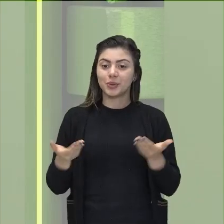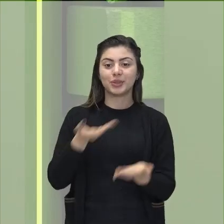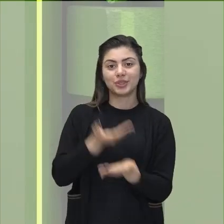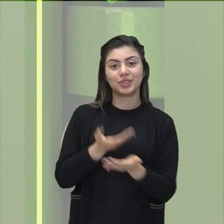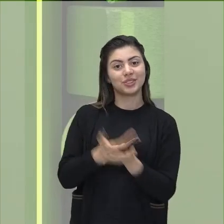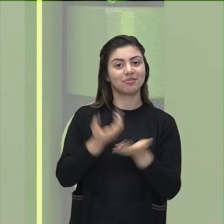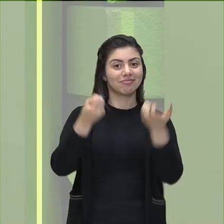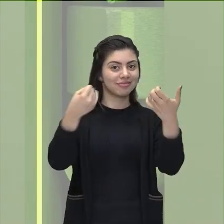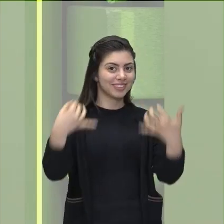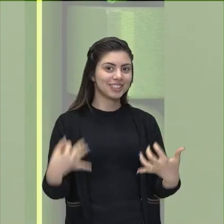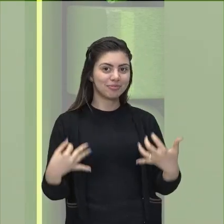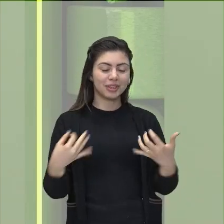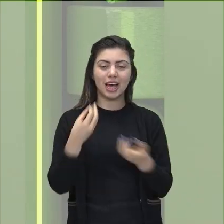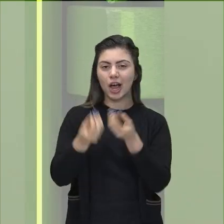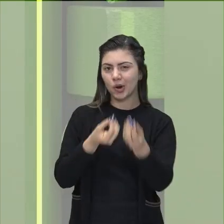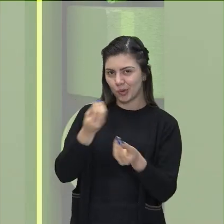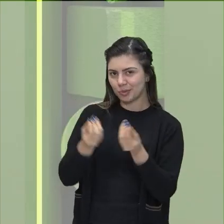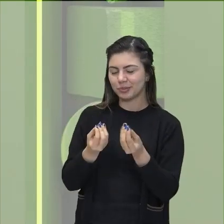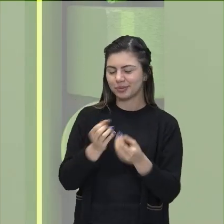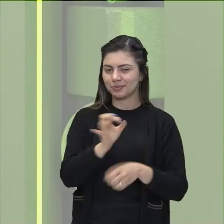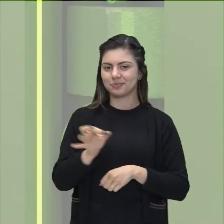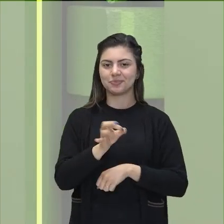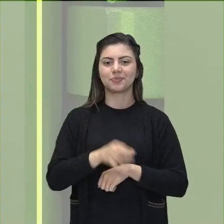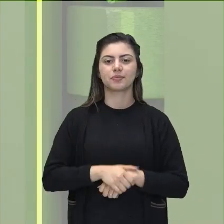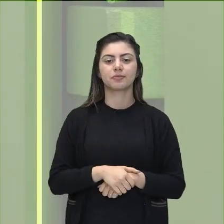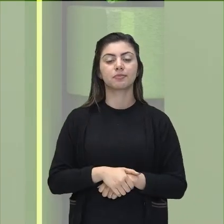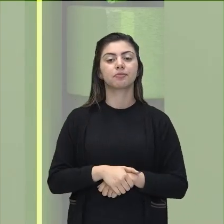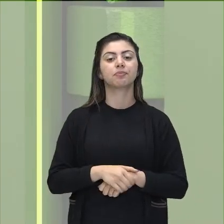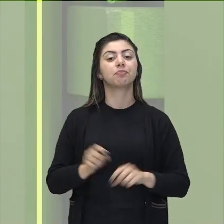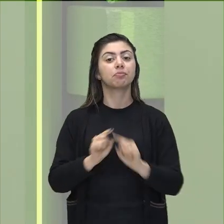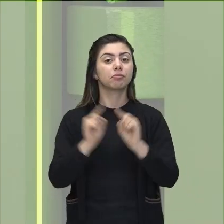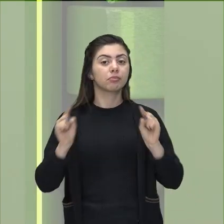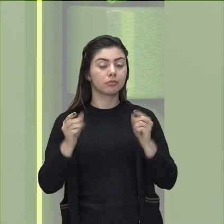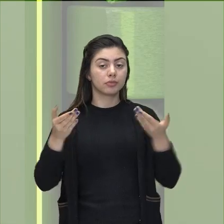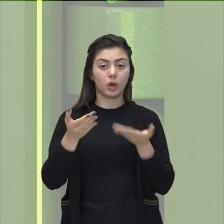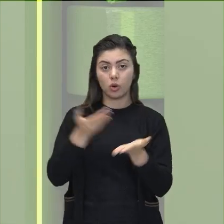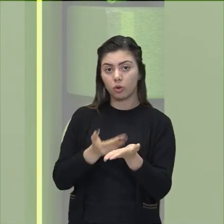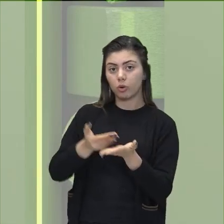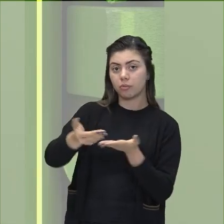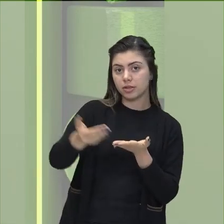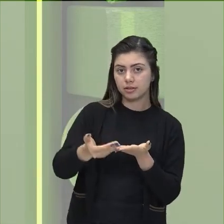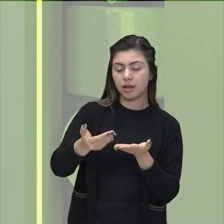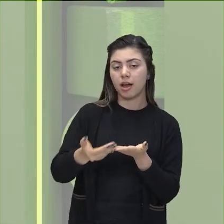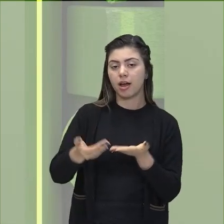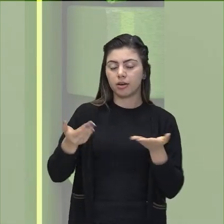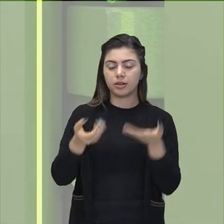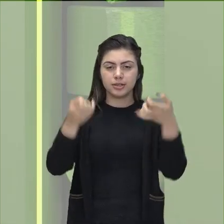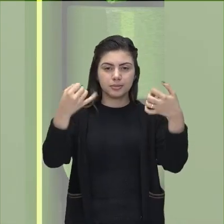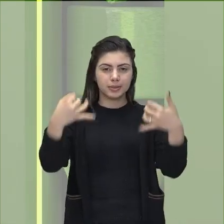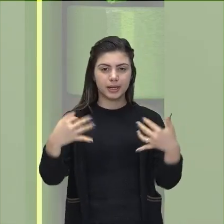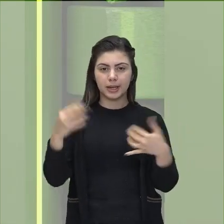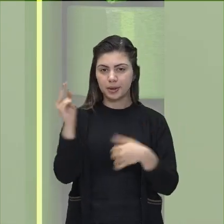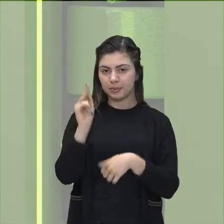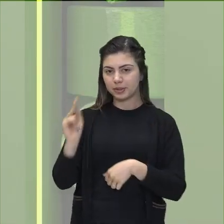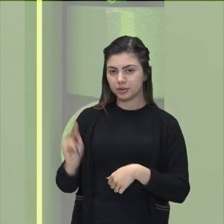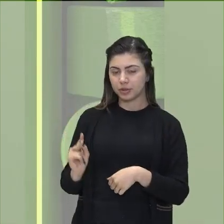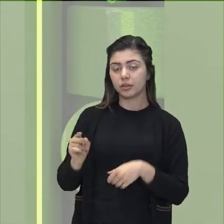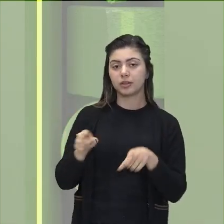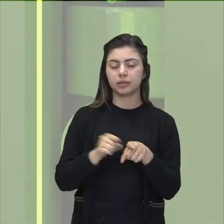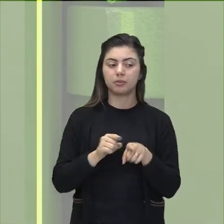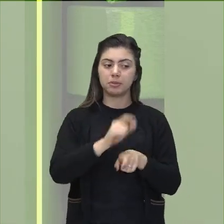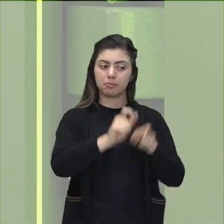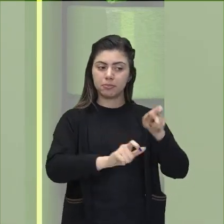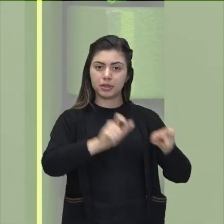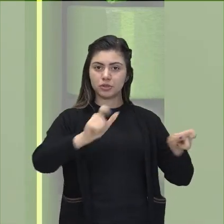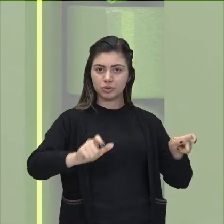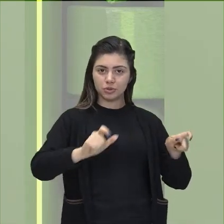explicar exatamente como isso acontece. Mas, para começar contando uma história e para reverenciar aqueles que construíram